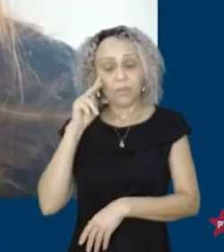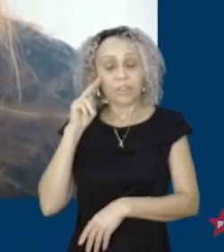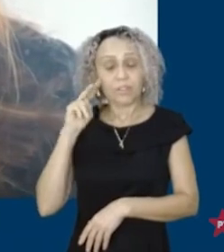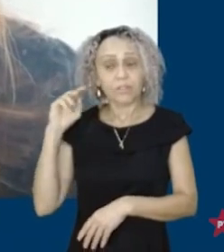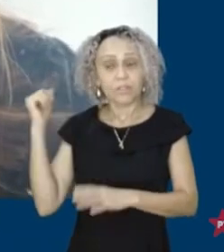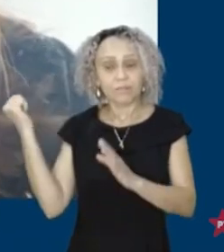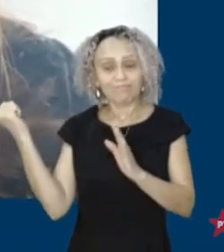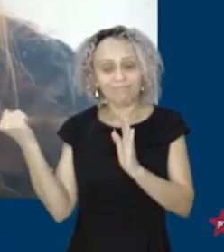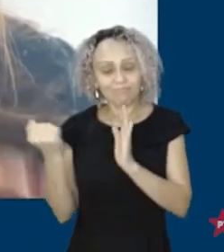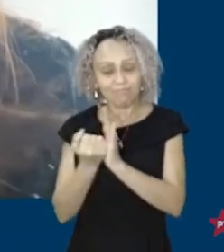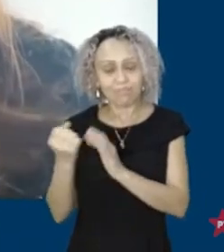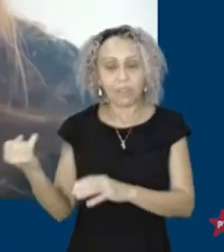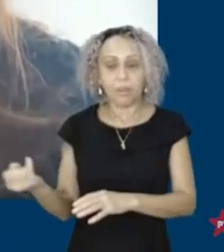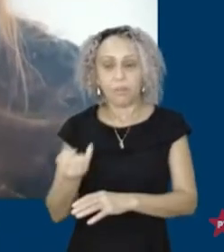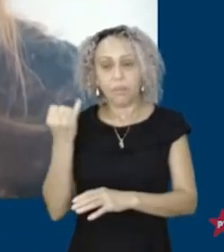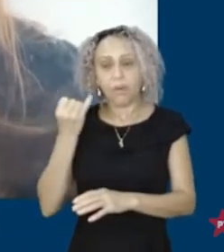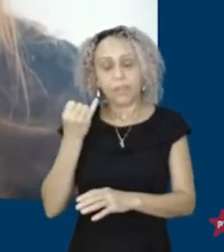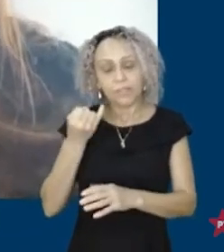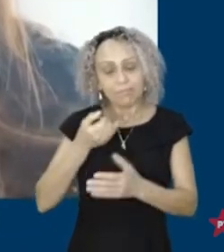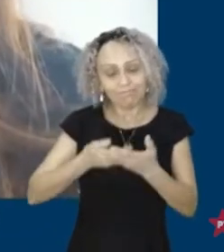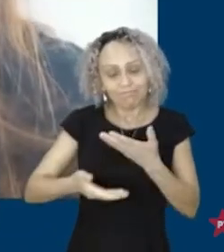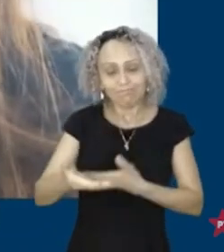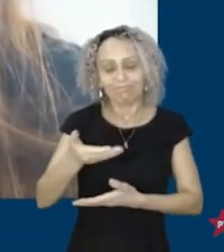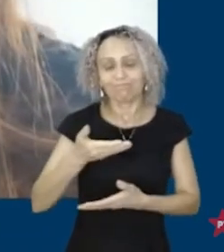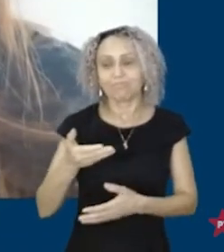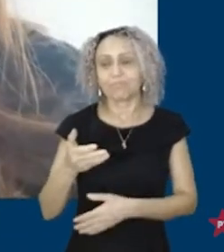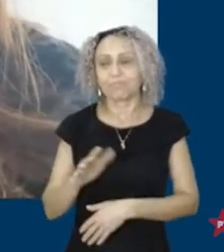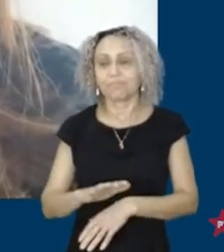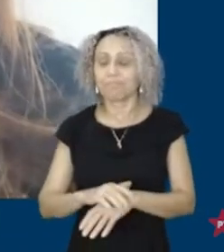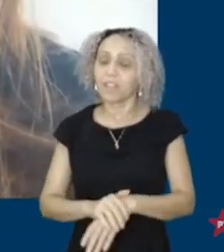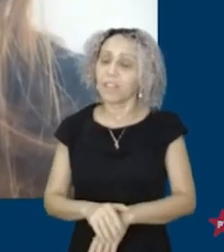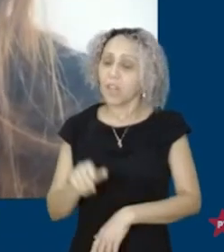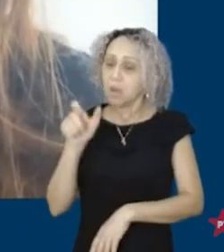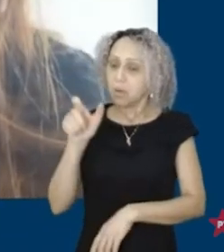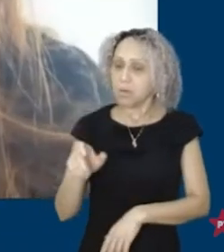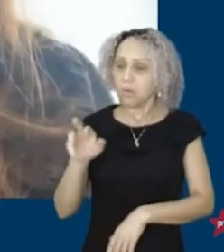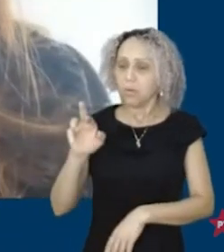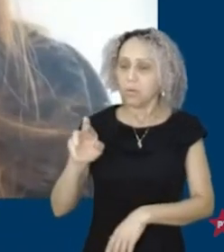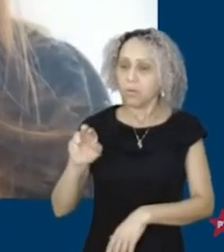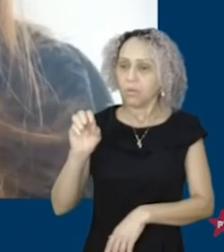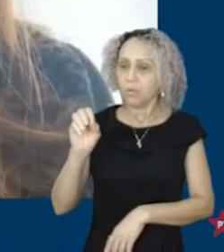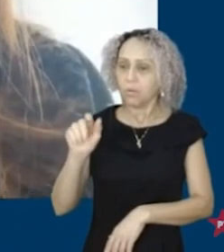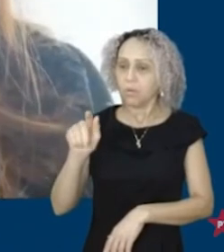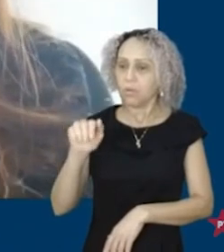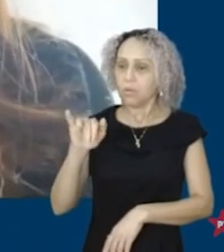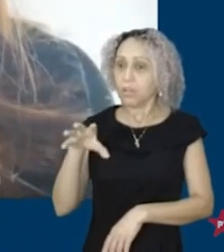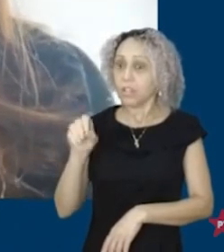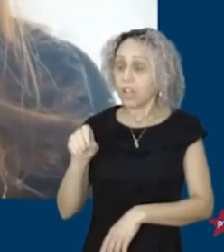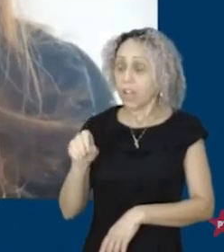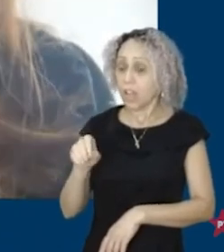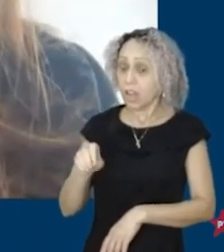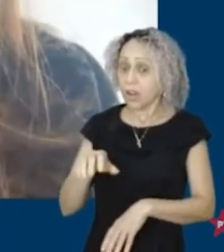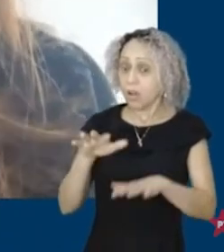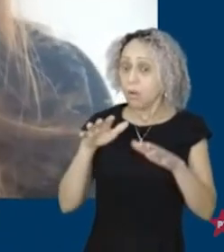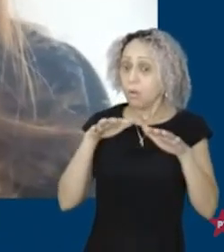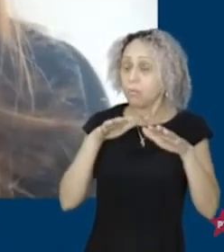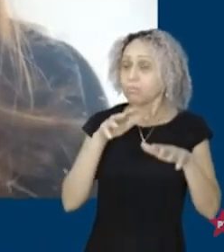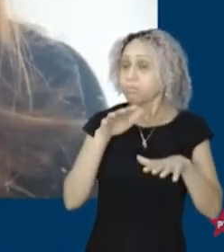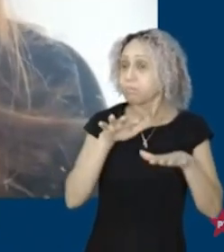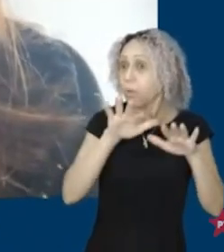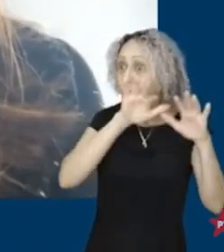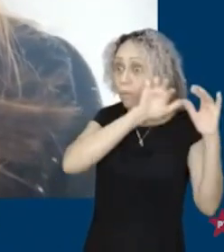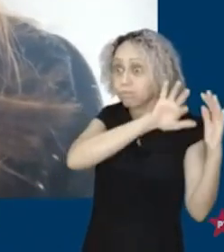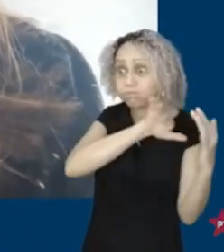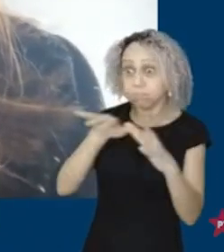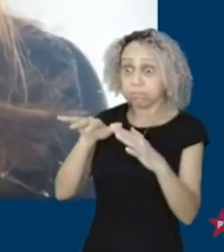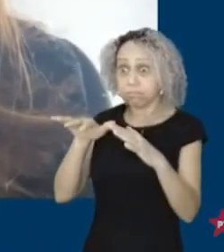O Rogério foi ovacionado na plenária e o que ficou evidente é que o PT de Belo